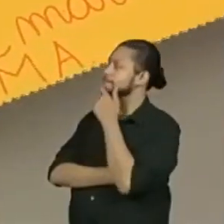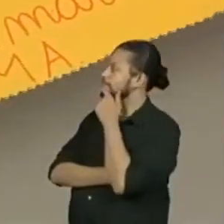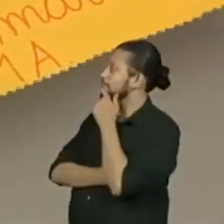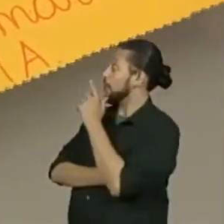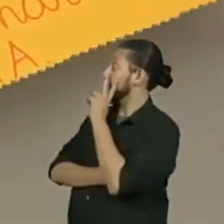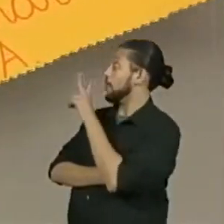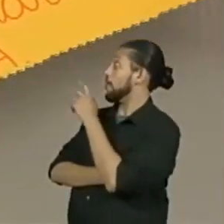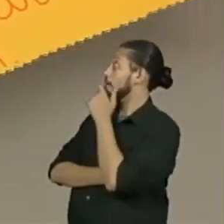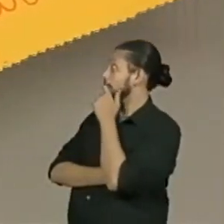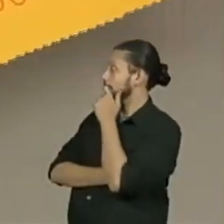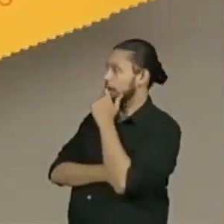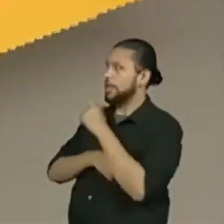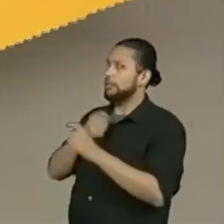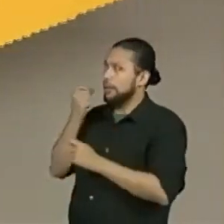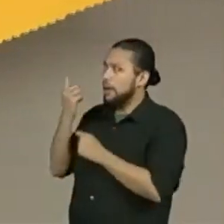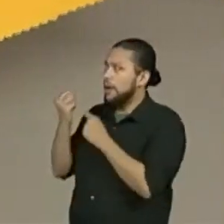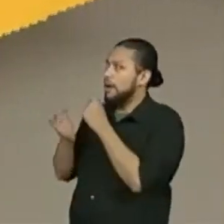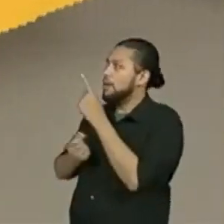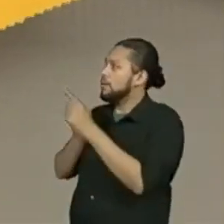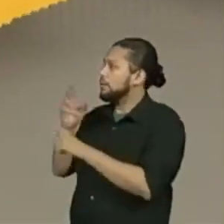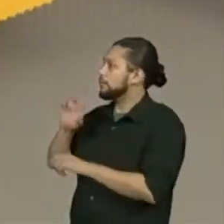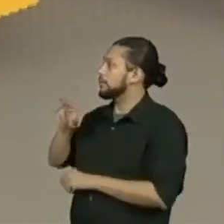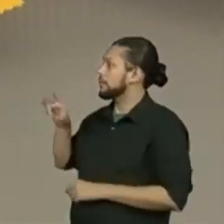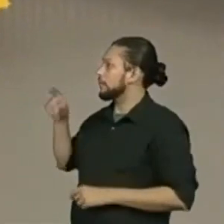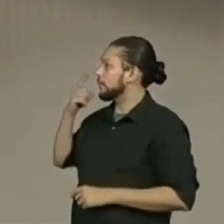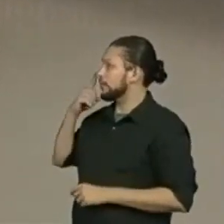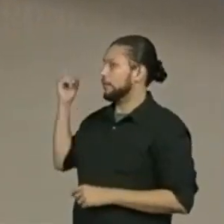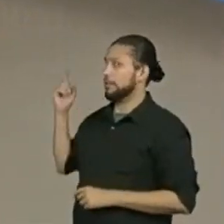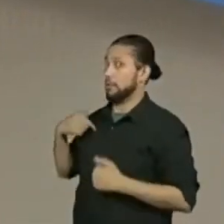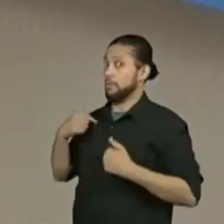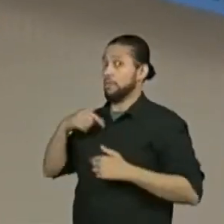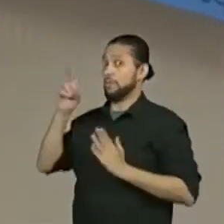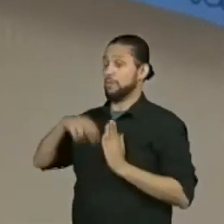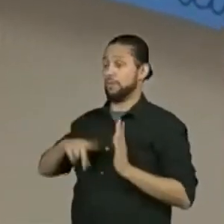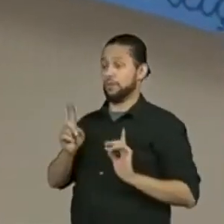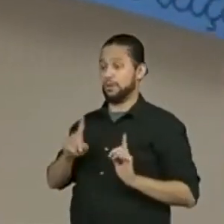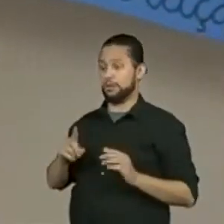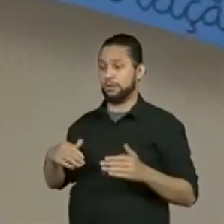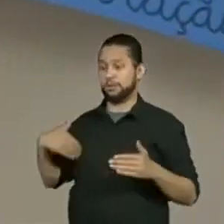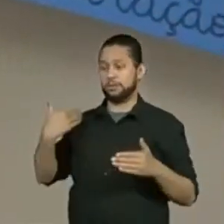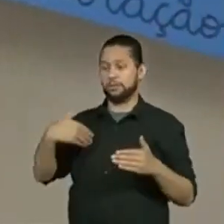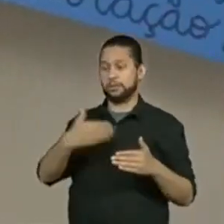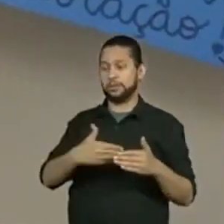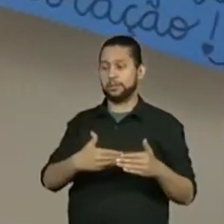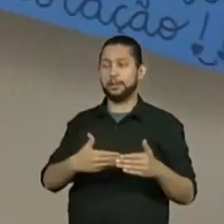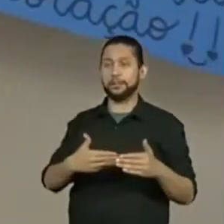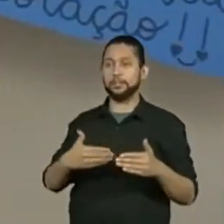algumas coisas diferentes. Eu não vou ler, vai passar para vocês devagarinho.